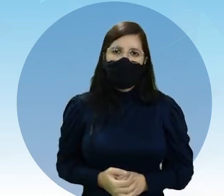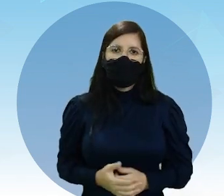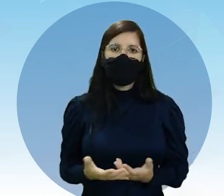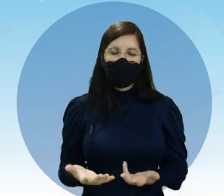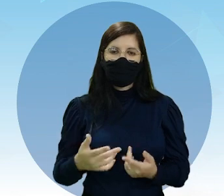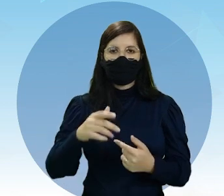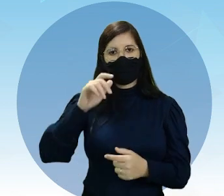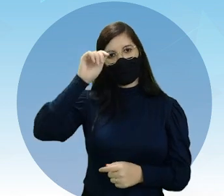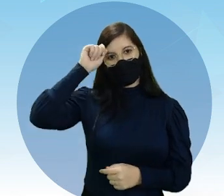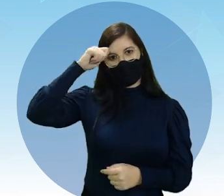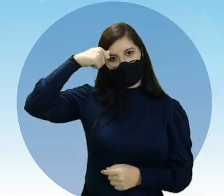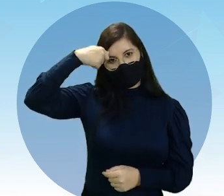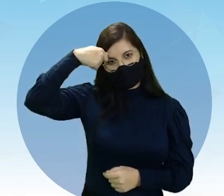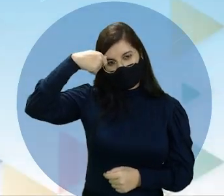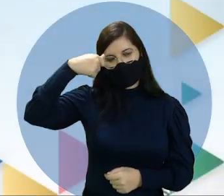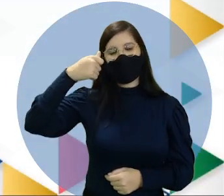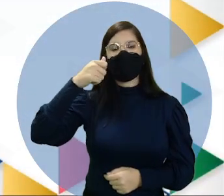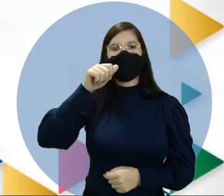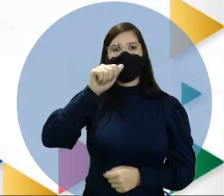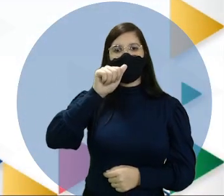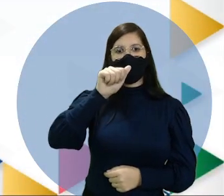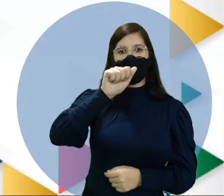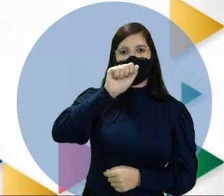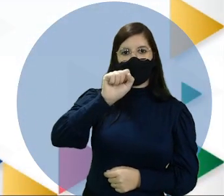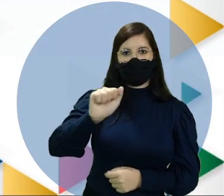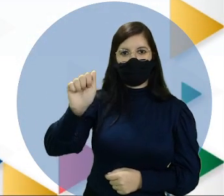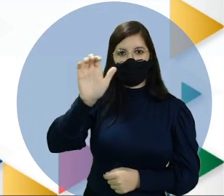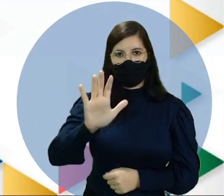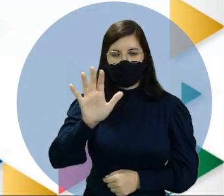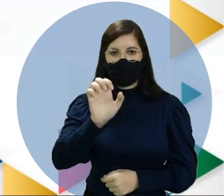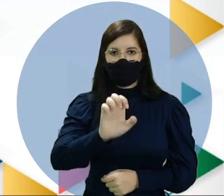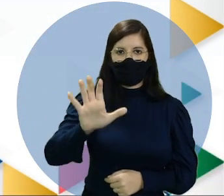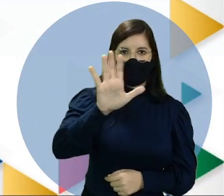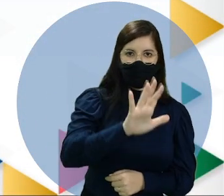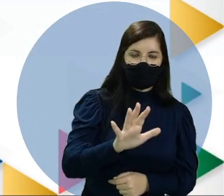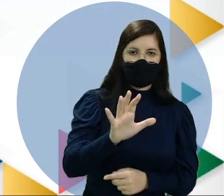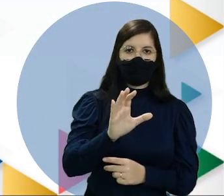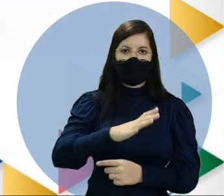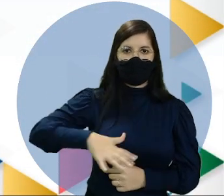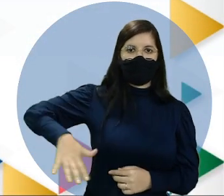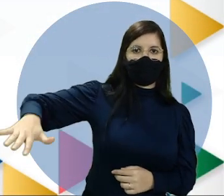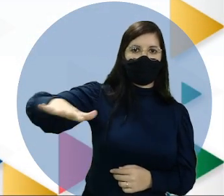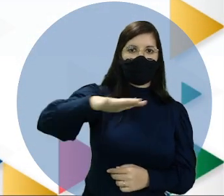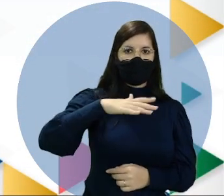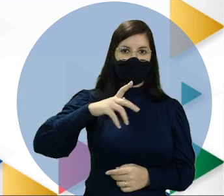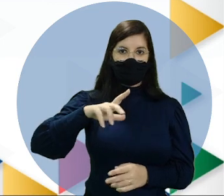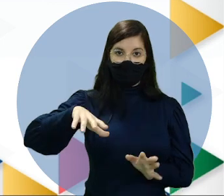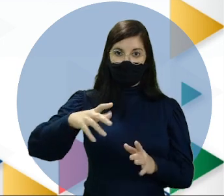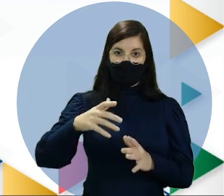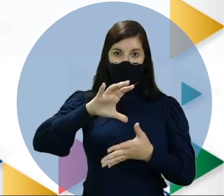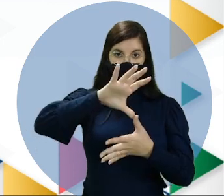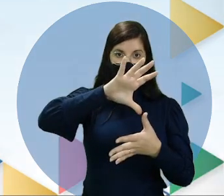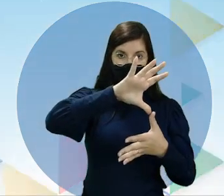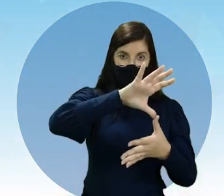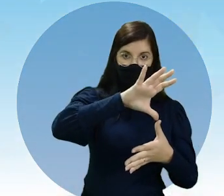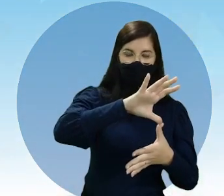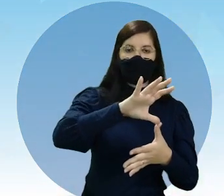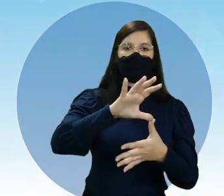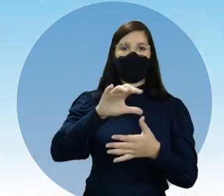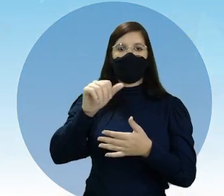A África, a Ásia, a Europa, a Oceania, América e